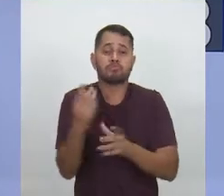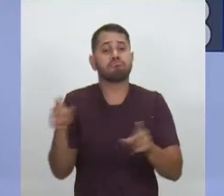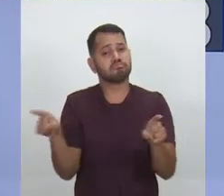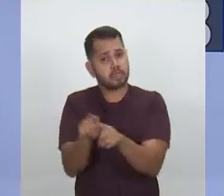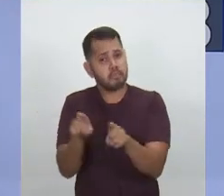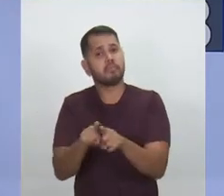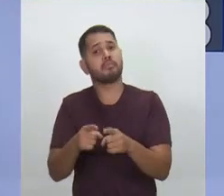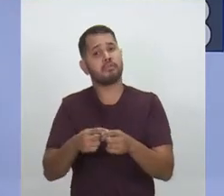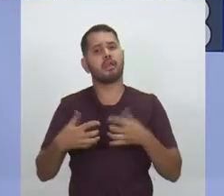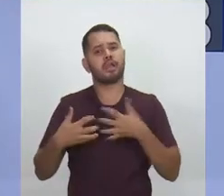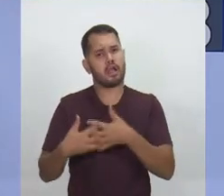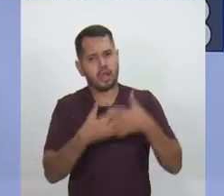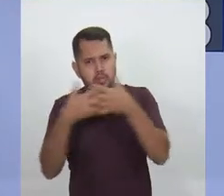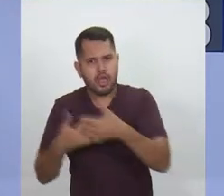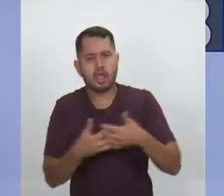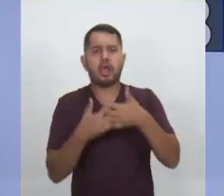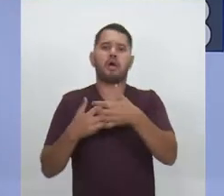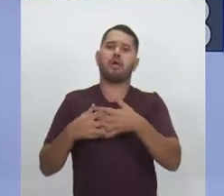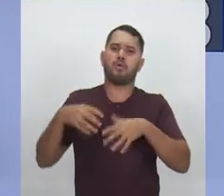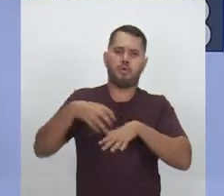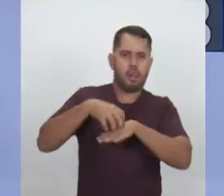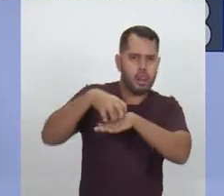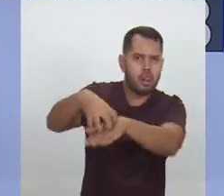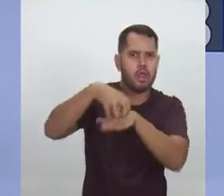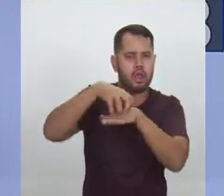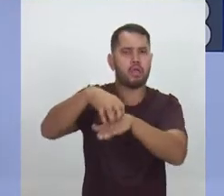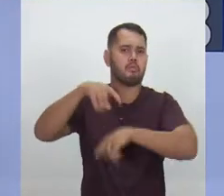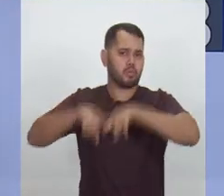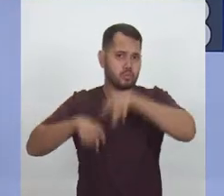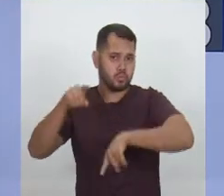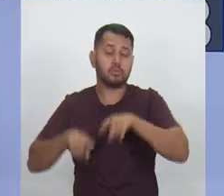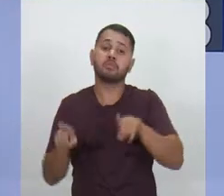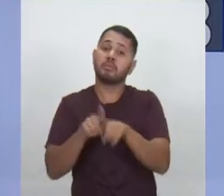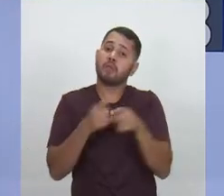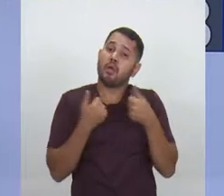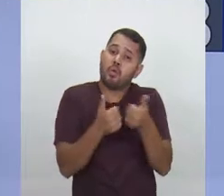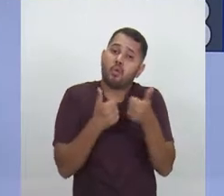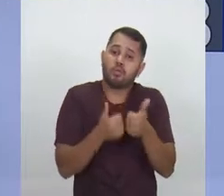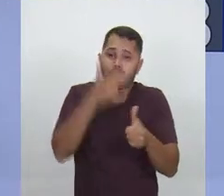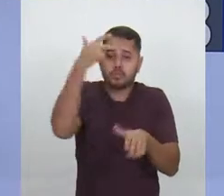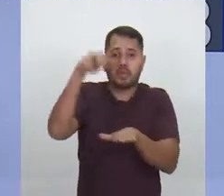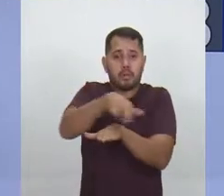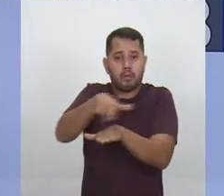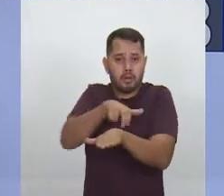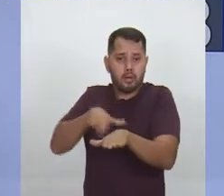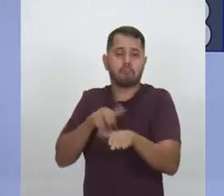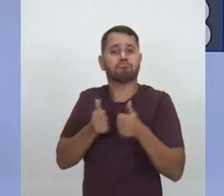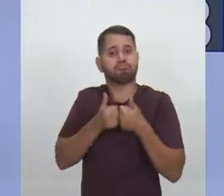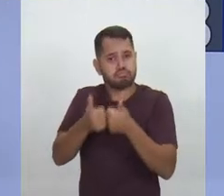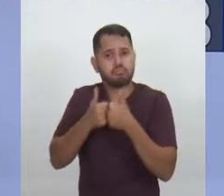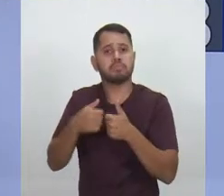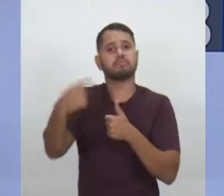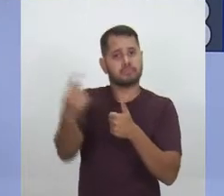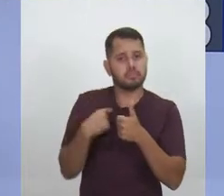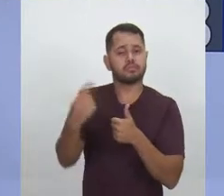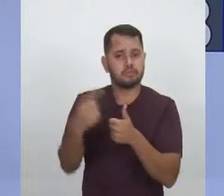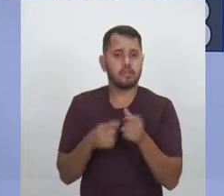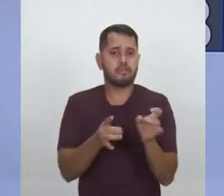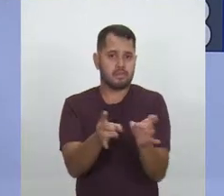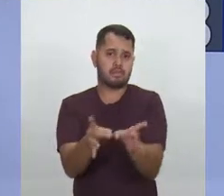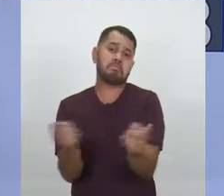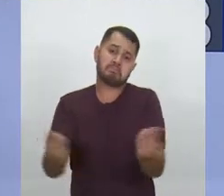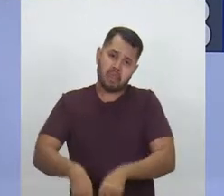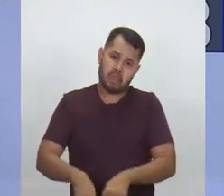caminhão para trazer o produto e ônibus para trazer o produtor para que eles pudessem vender diretamente para o consumidor.